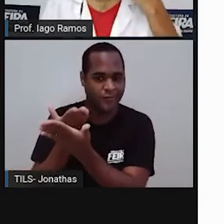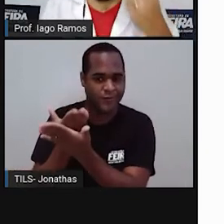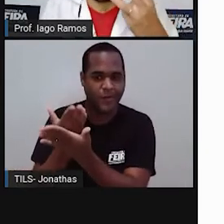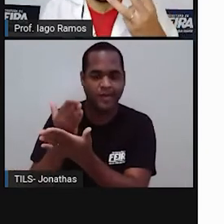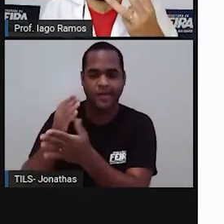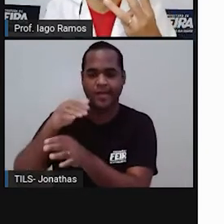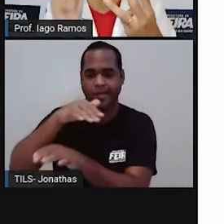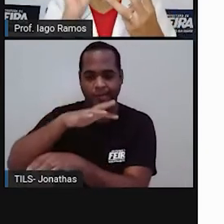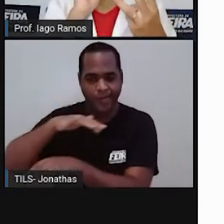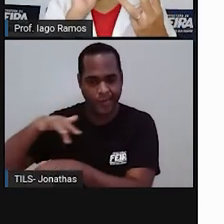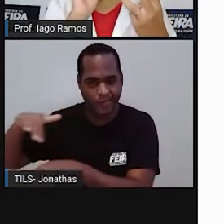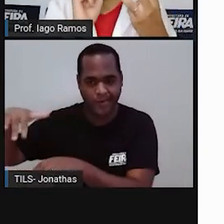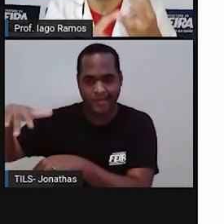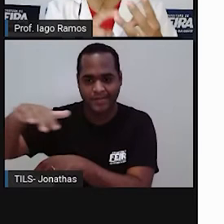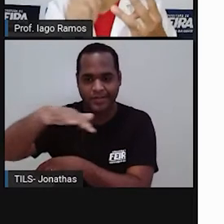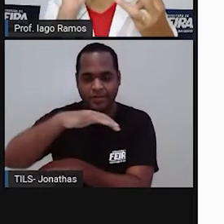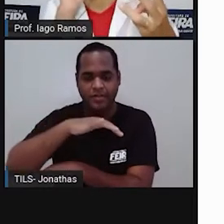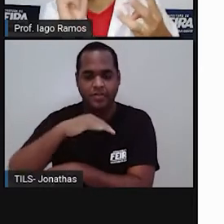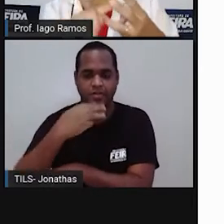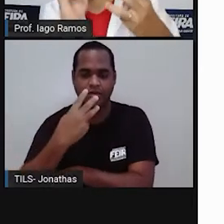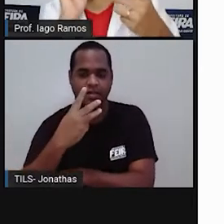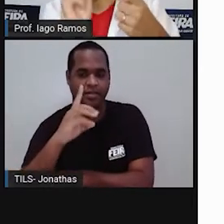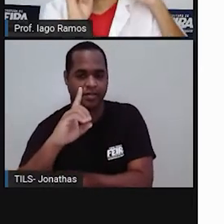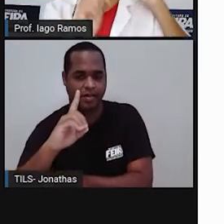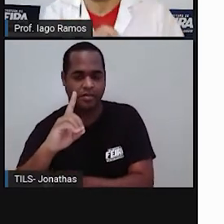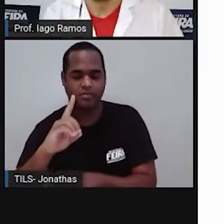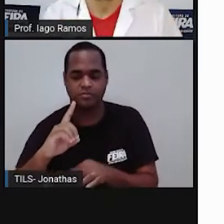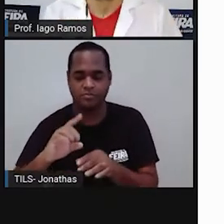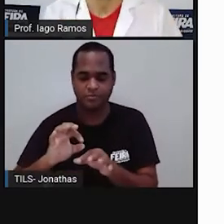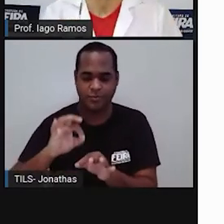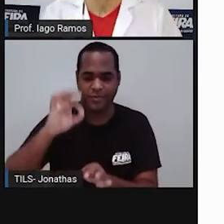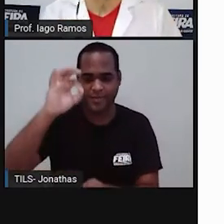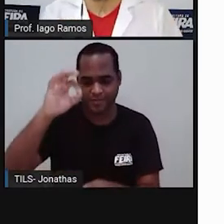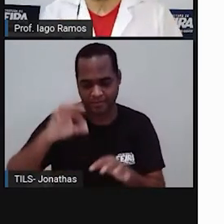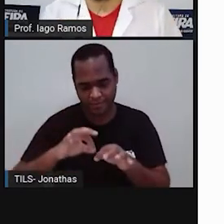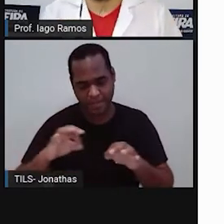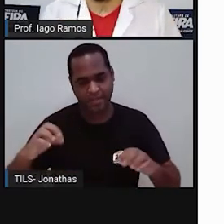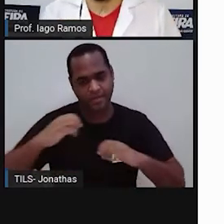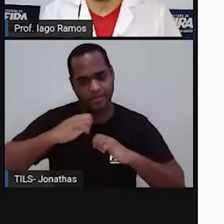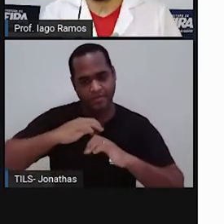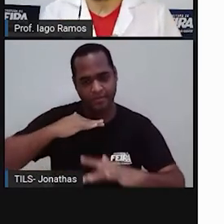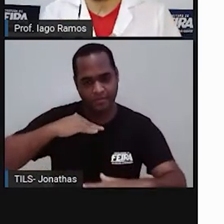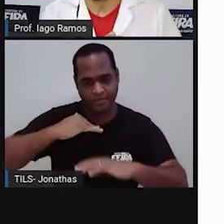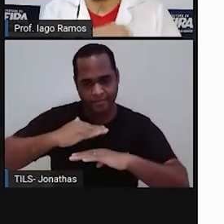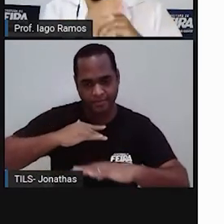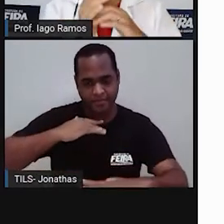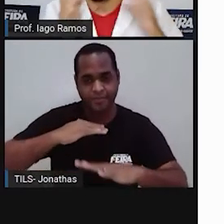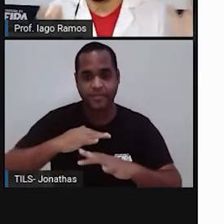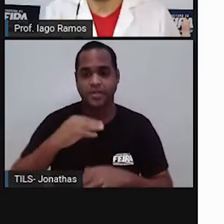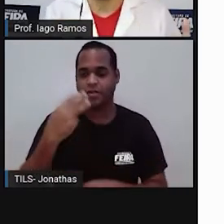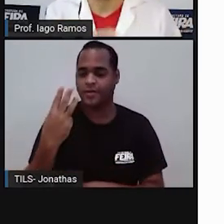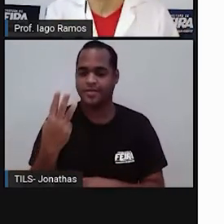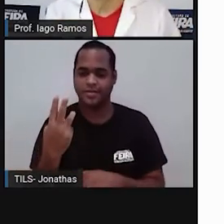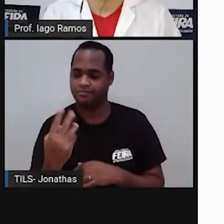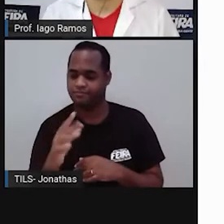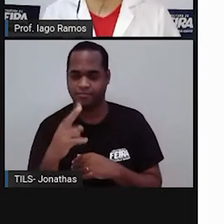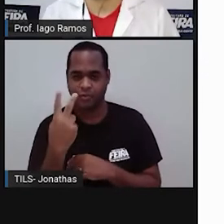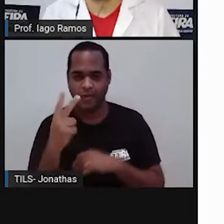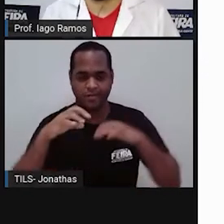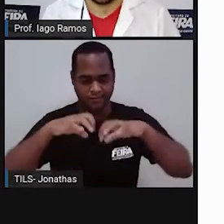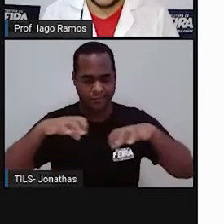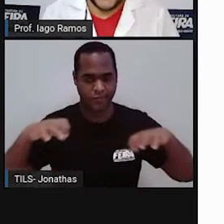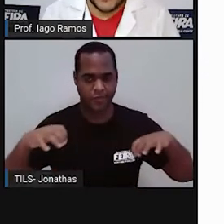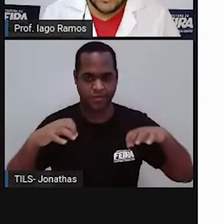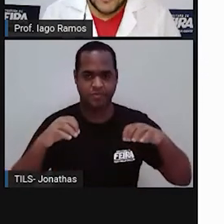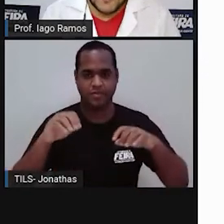e tem três dimensões, comprimento, altura e largura, vai dividir eles em dois grupos, tem o